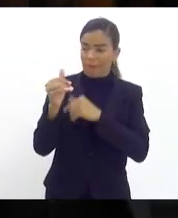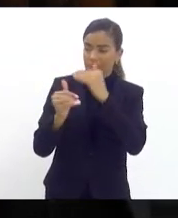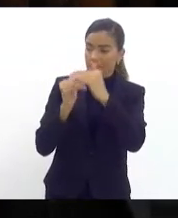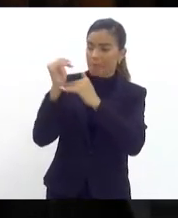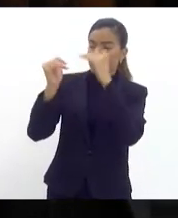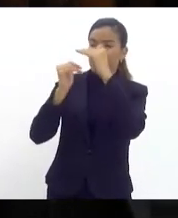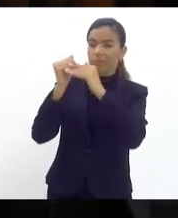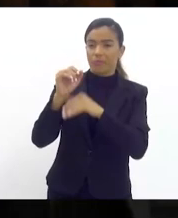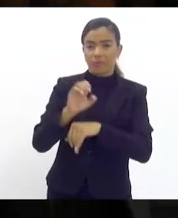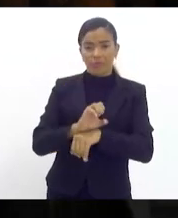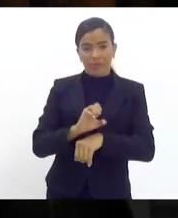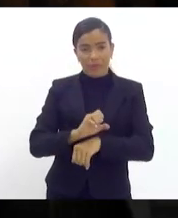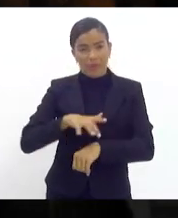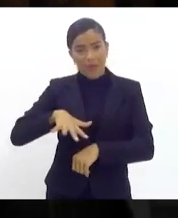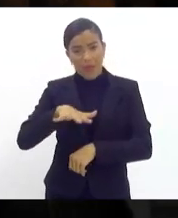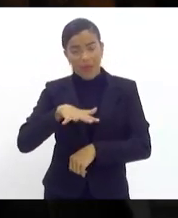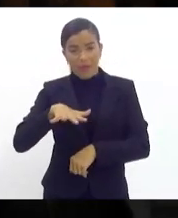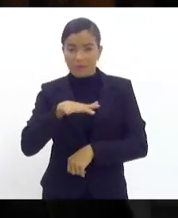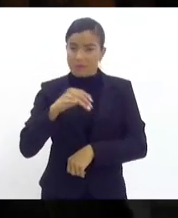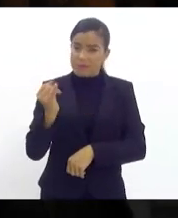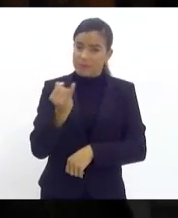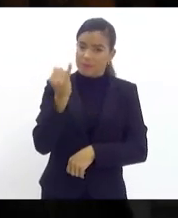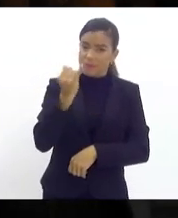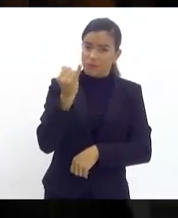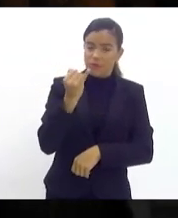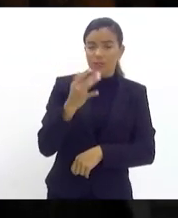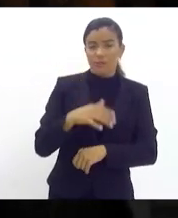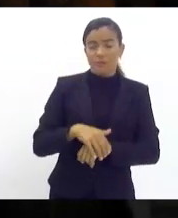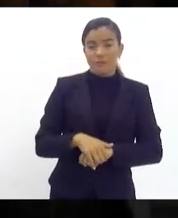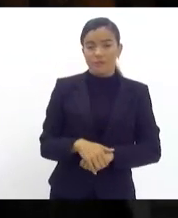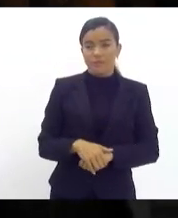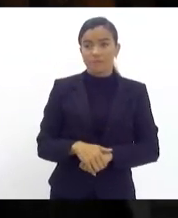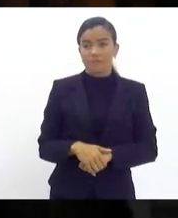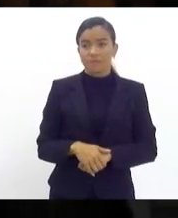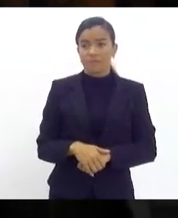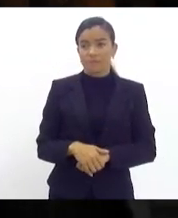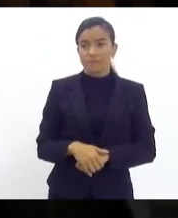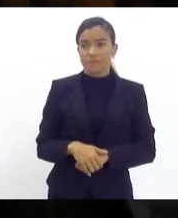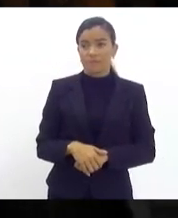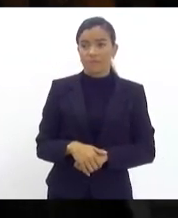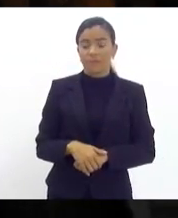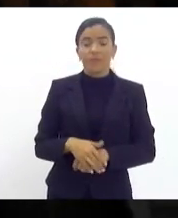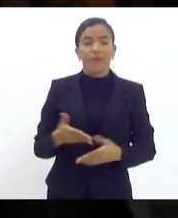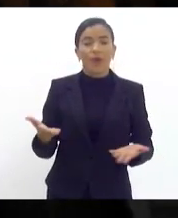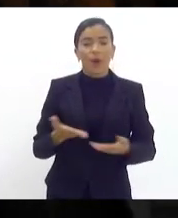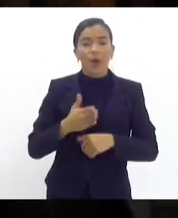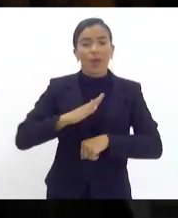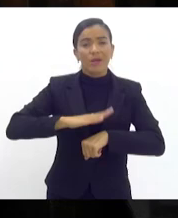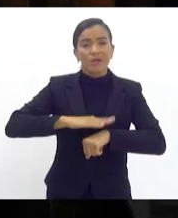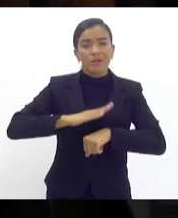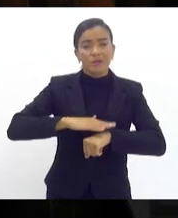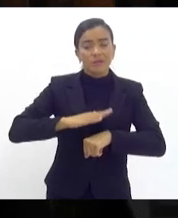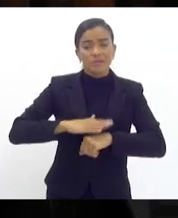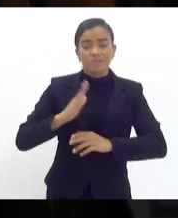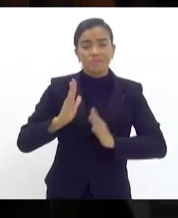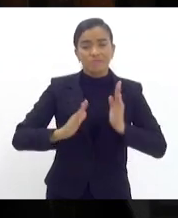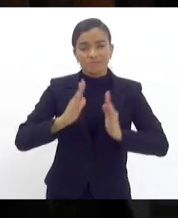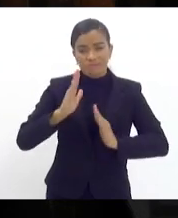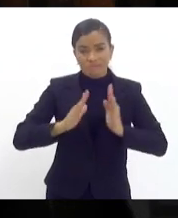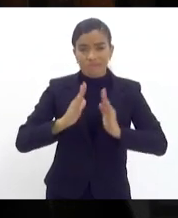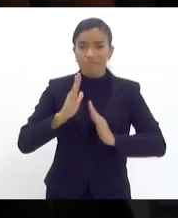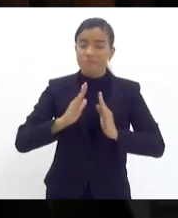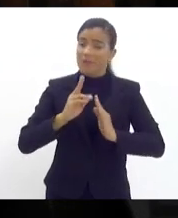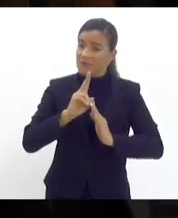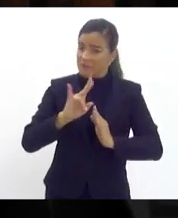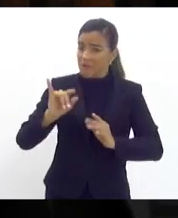que tem áreas importantes para a atração de investimentos e nesse momento passa e